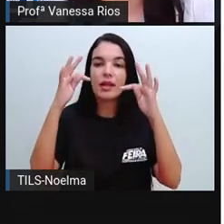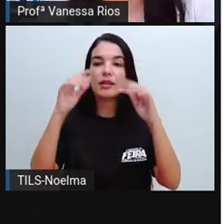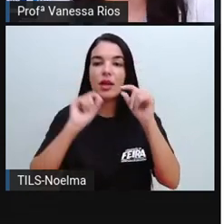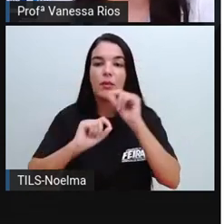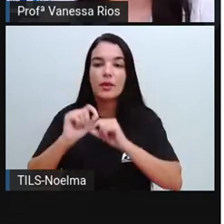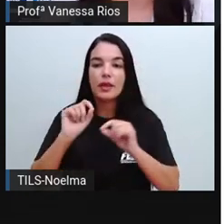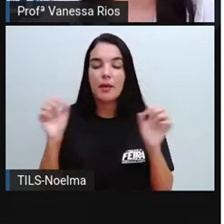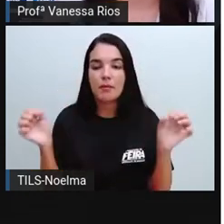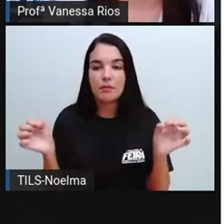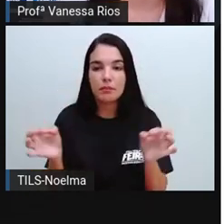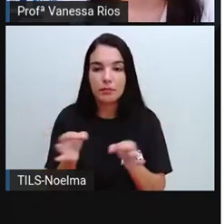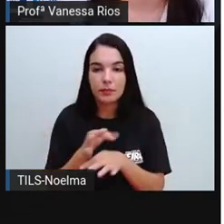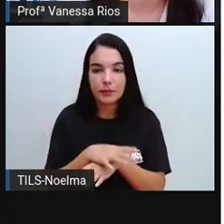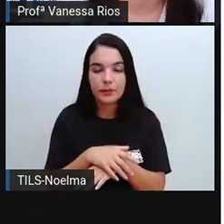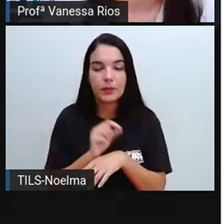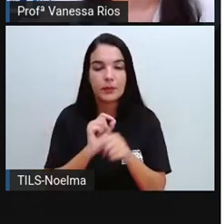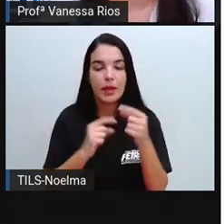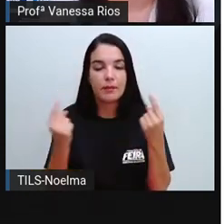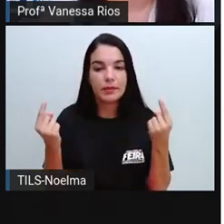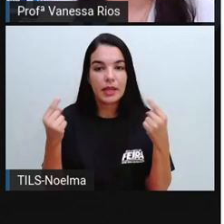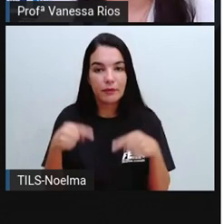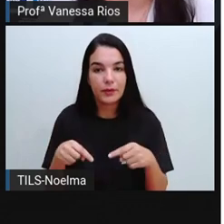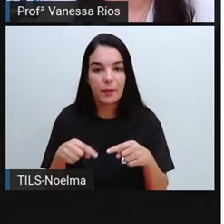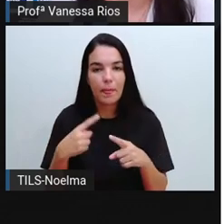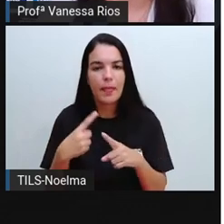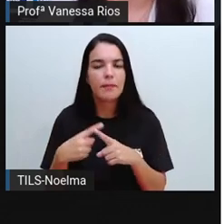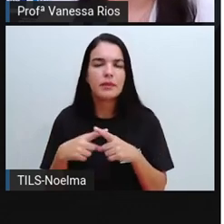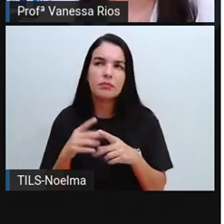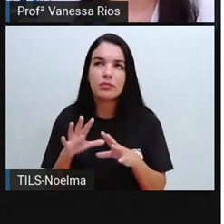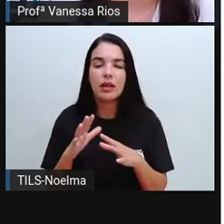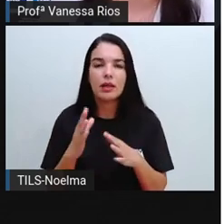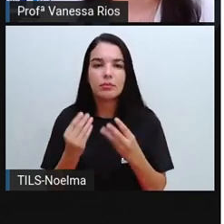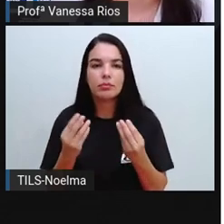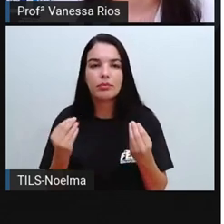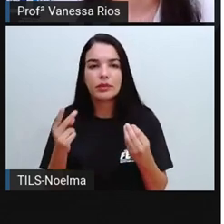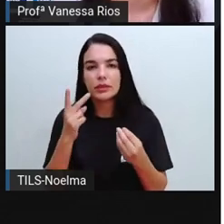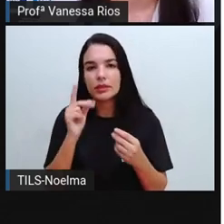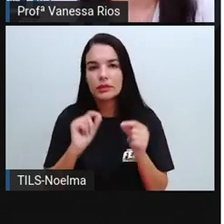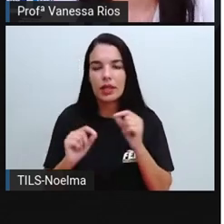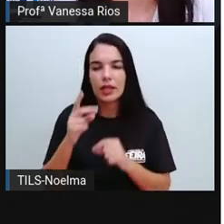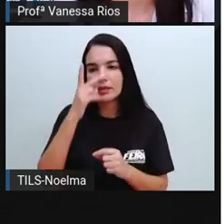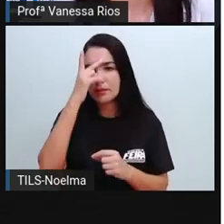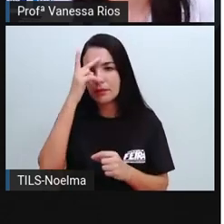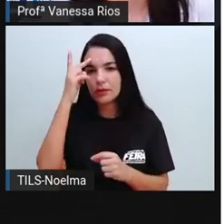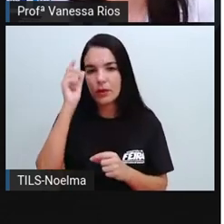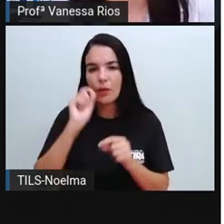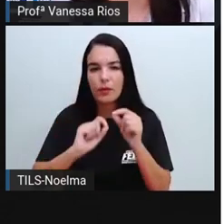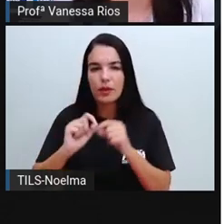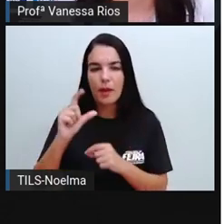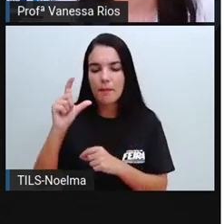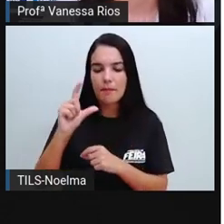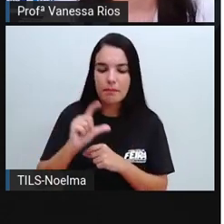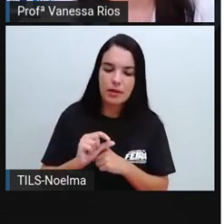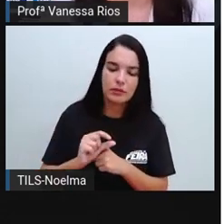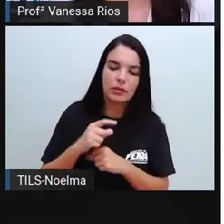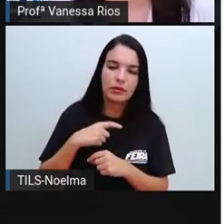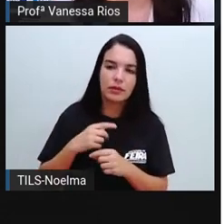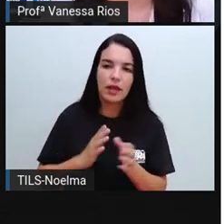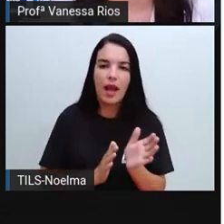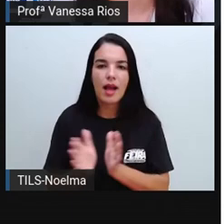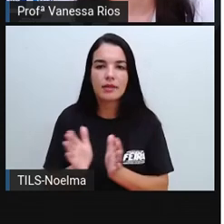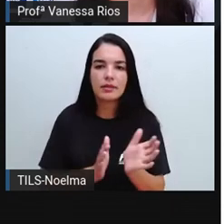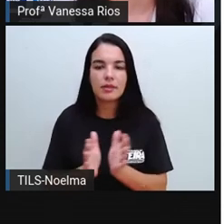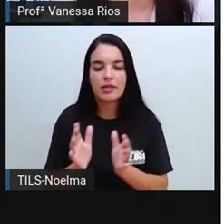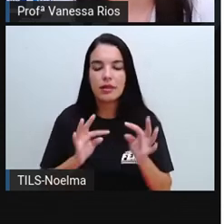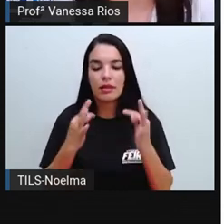resolver quando se pensa em desafio. Porque, muitas vezes, os pequenos produtores são os que menos têm acesso às